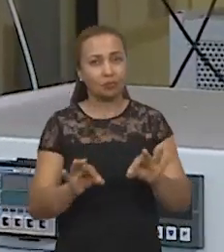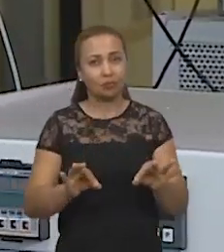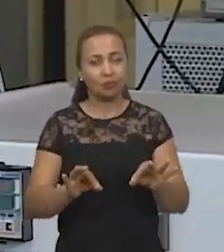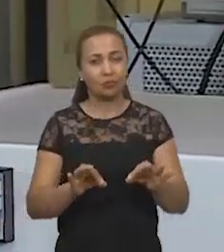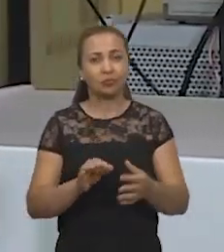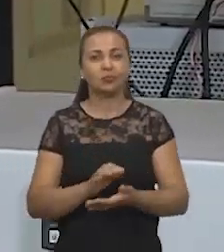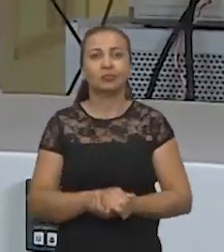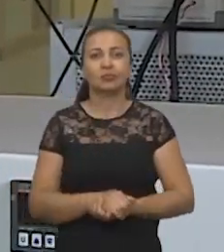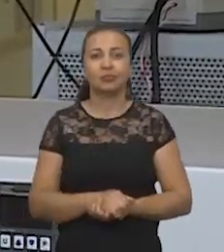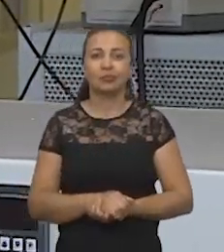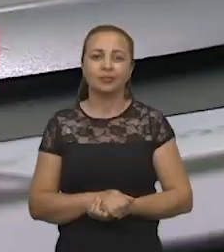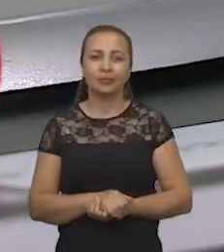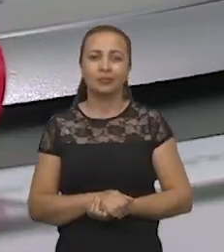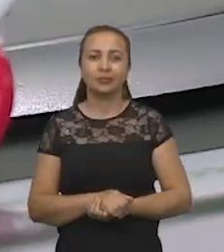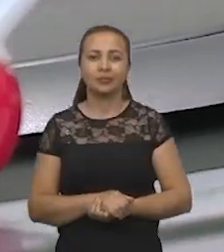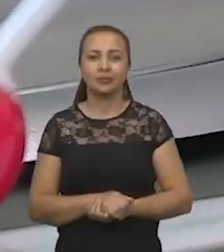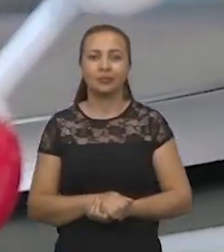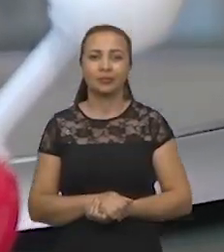material.